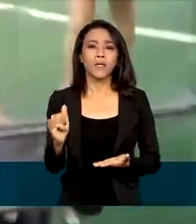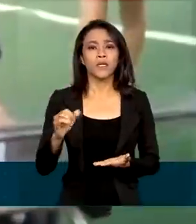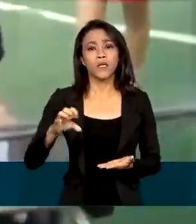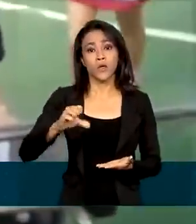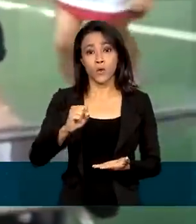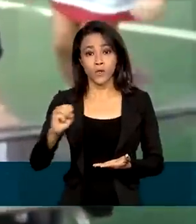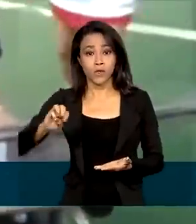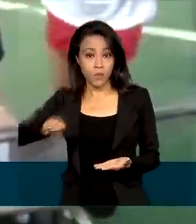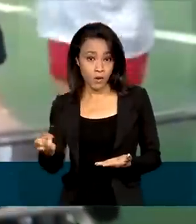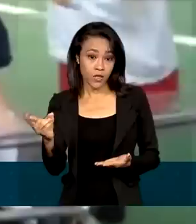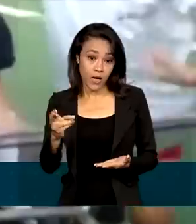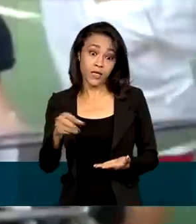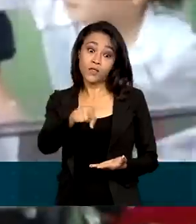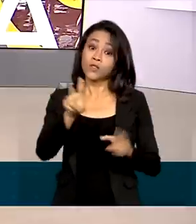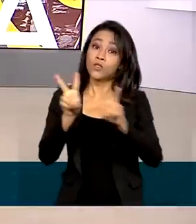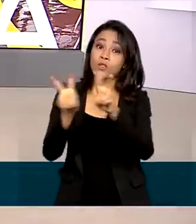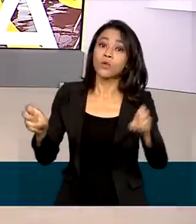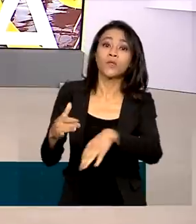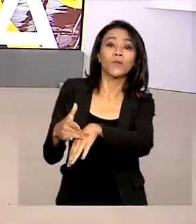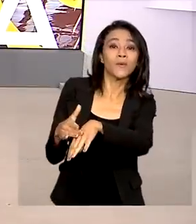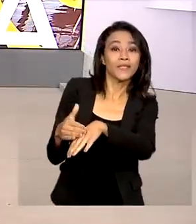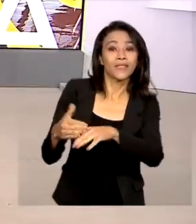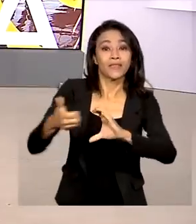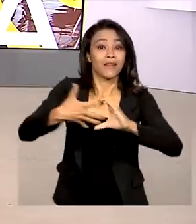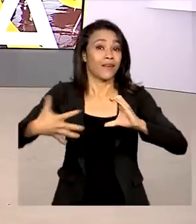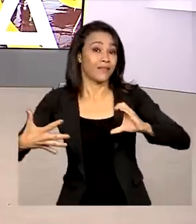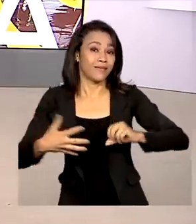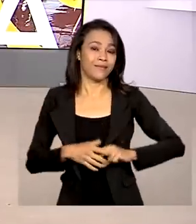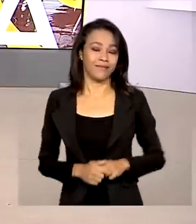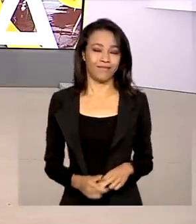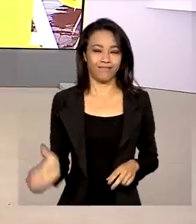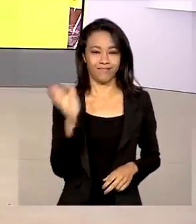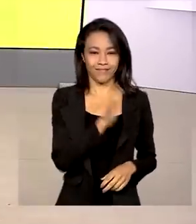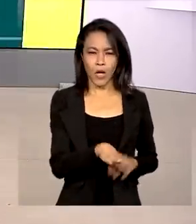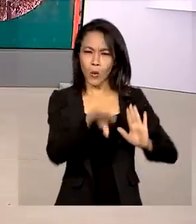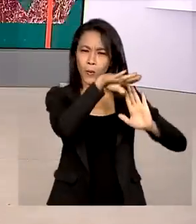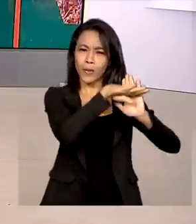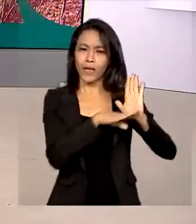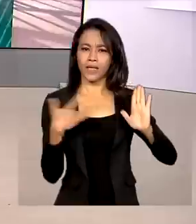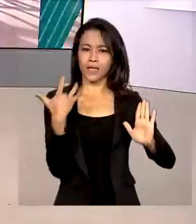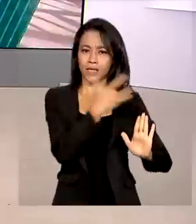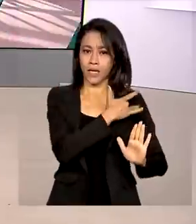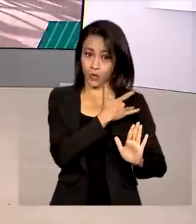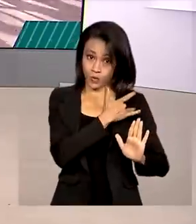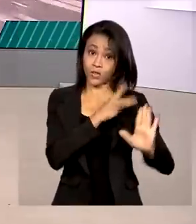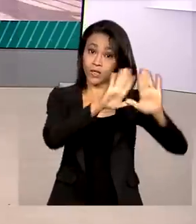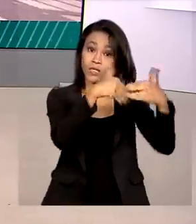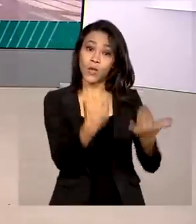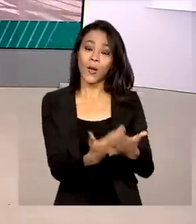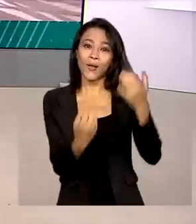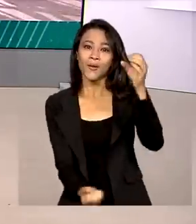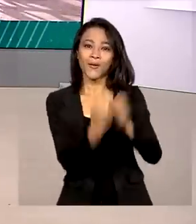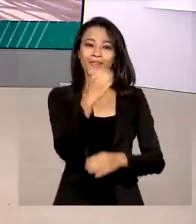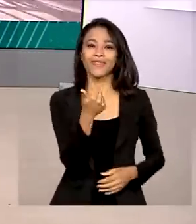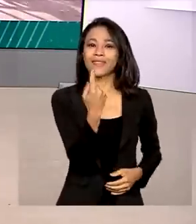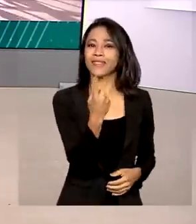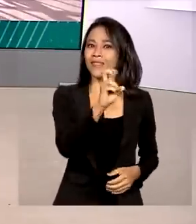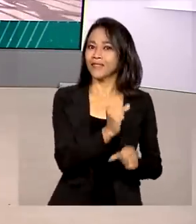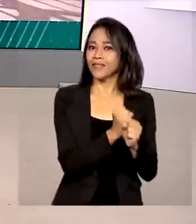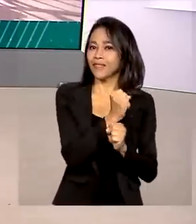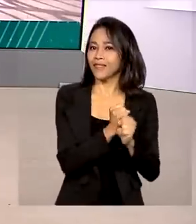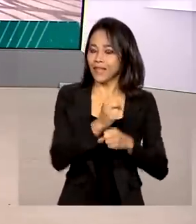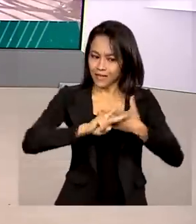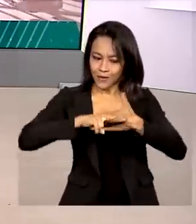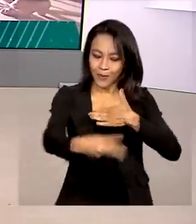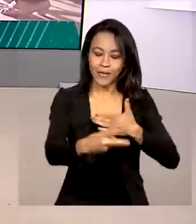tratamento de doenças raras. O programa Saúde na Escola completou 15 anos e os impactos são